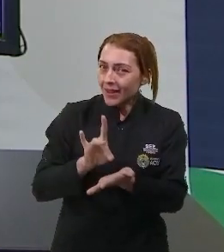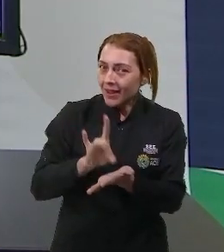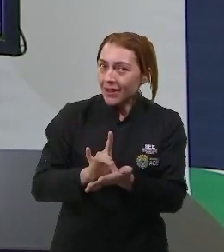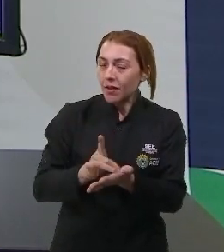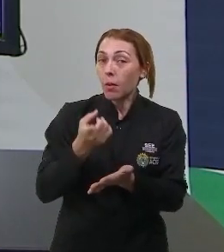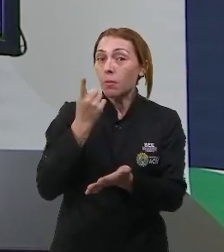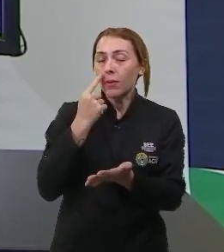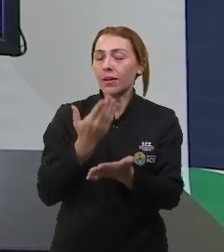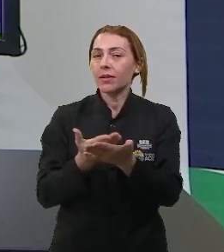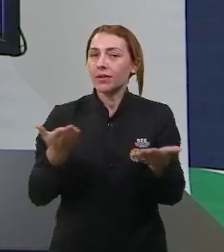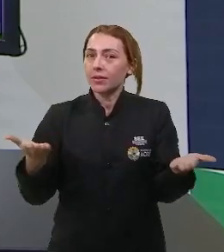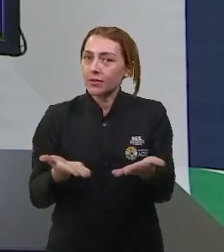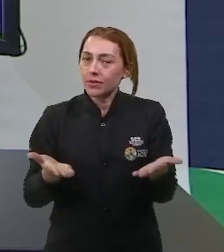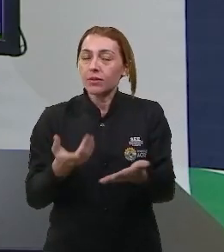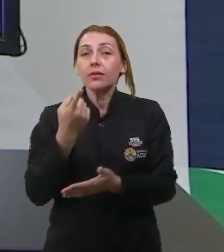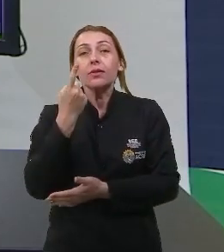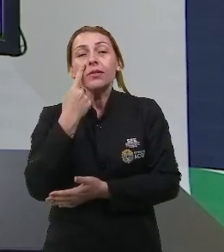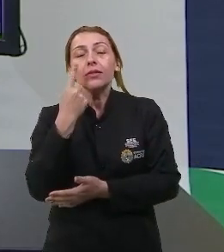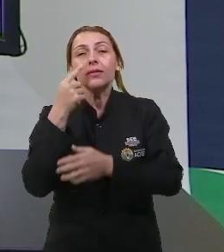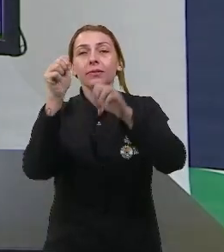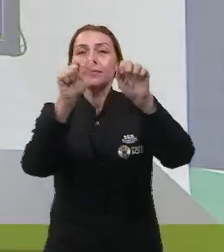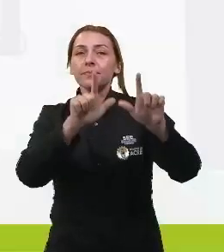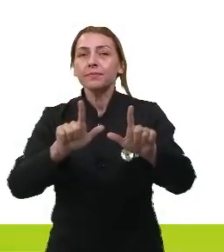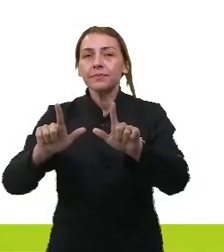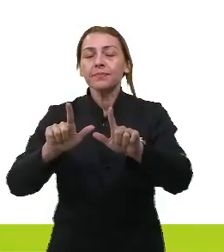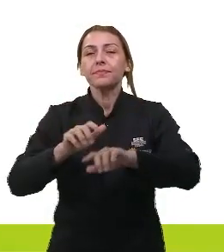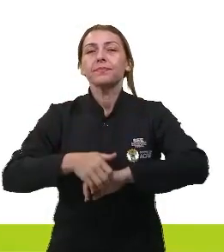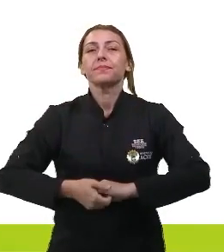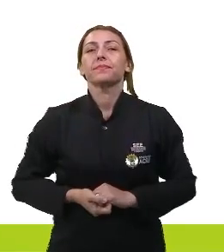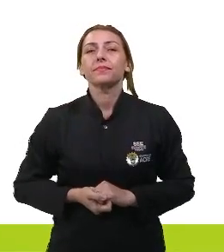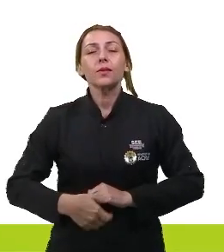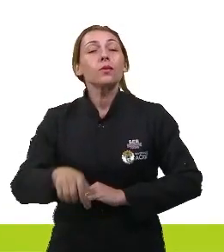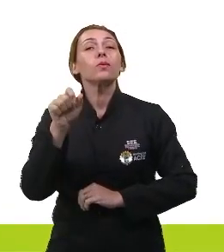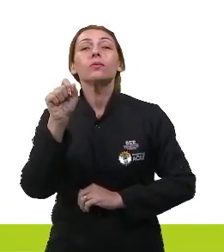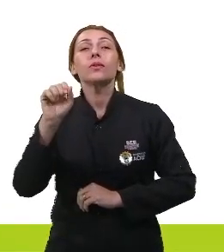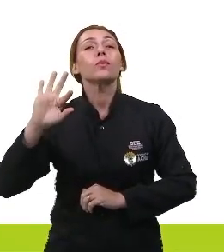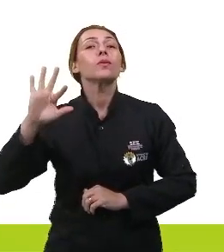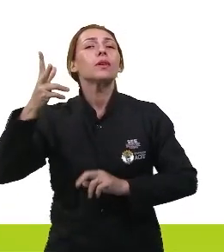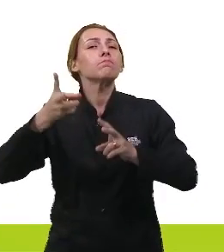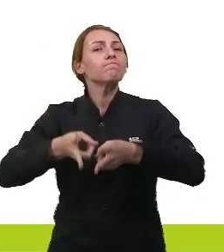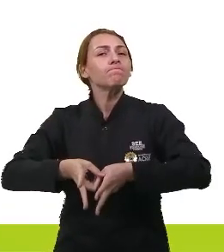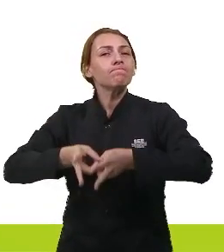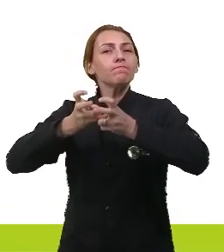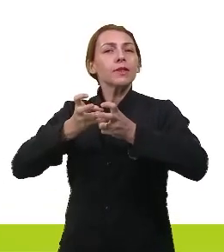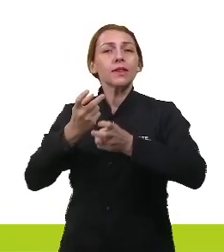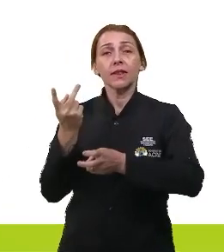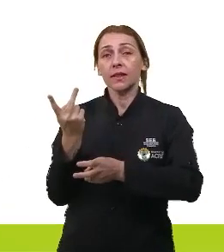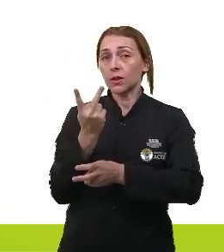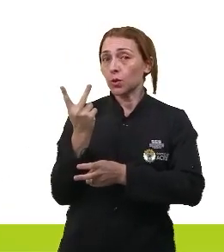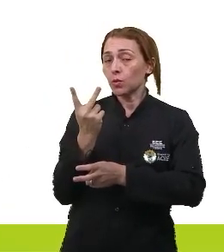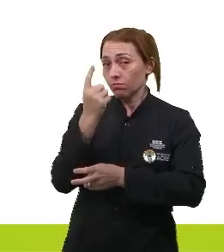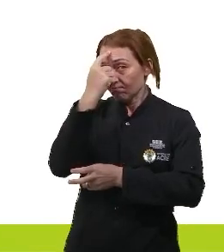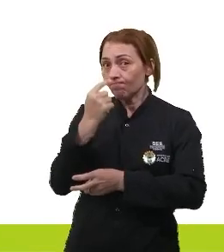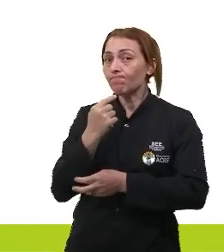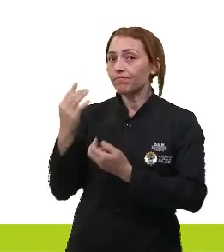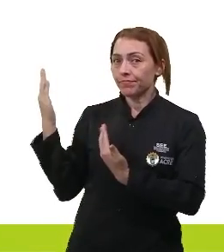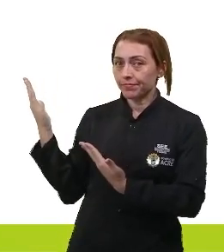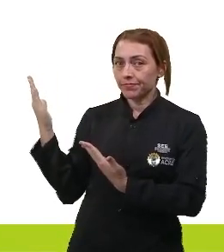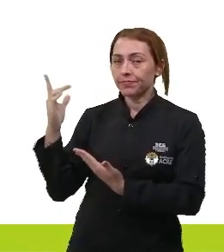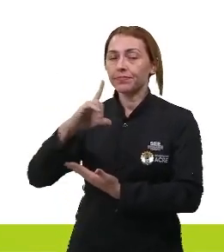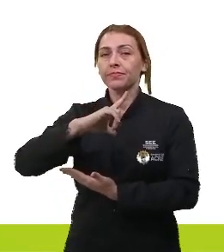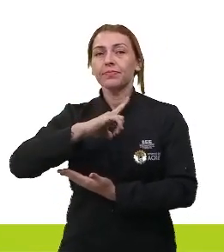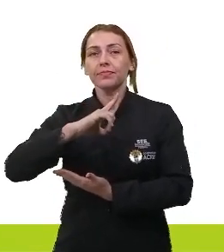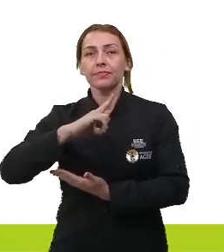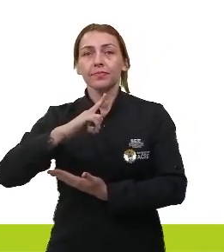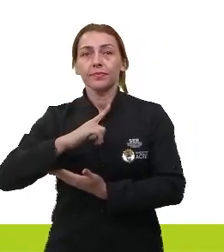Vamos ver na aula de hoje. Olha só aqui na tela. O que a gente consegue perceber nessas duas imagens? Eu tenho aqui